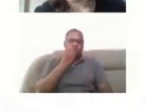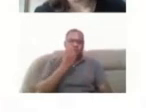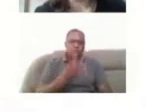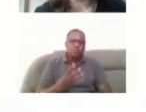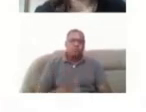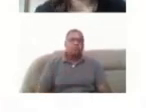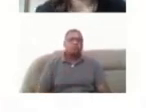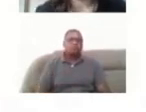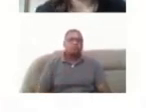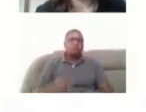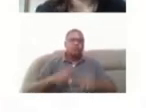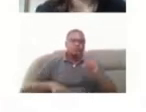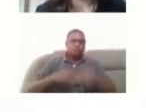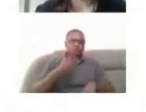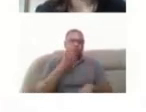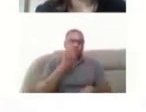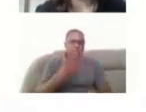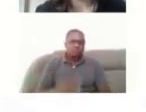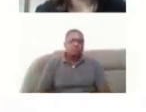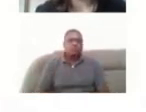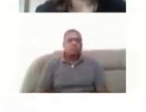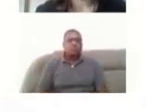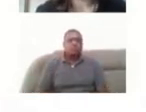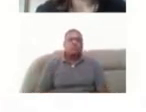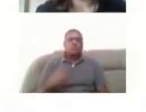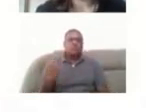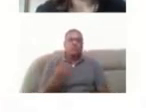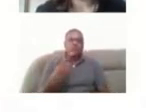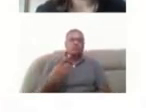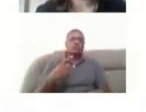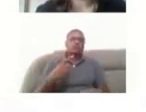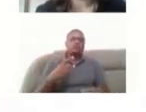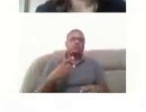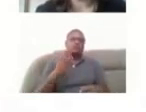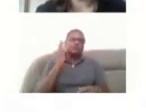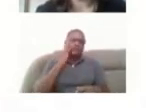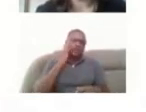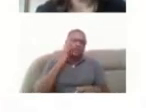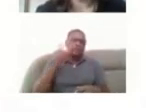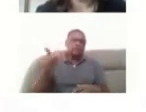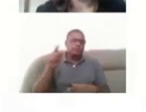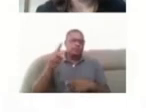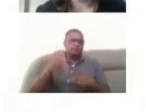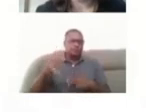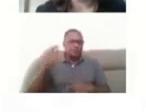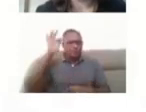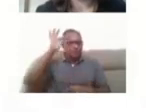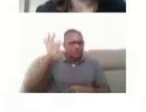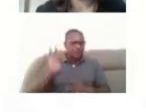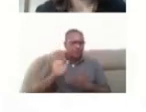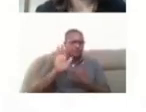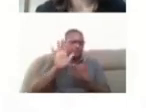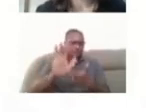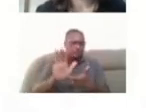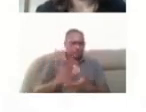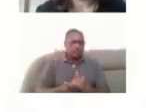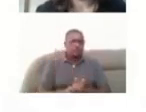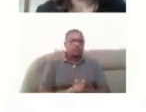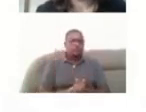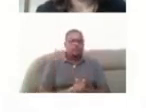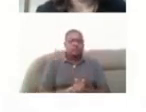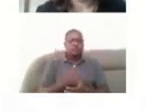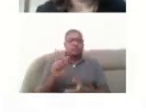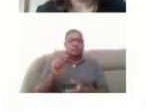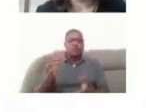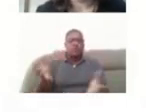recurso bom, né, a gente tem que pensar em muitas condições que a Fernanda, né, também apresentou, né, a qualidade